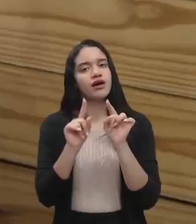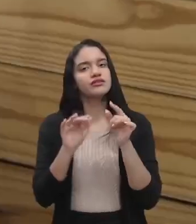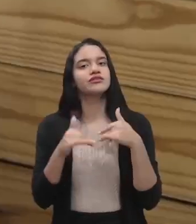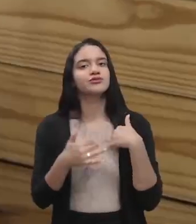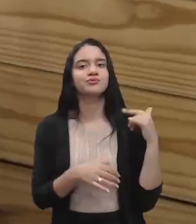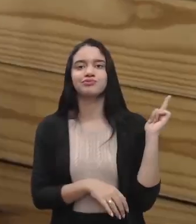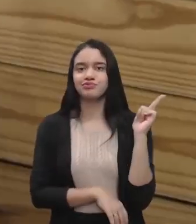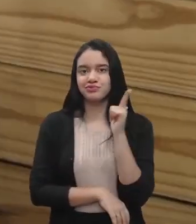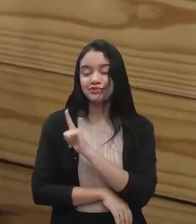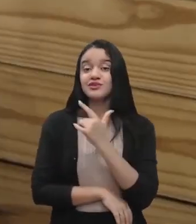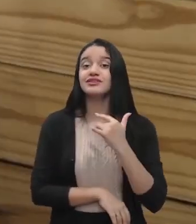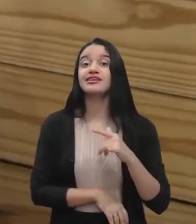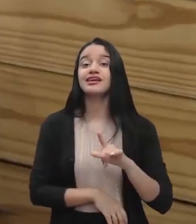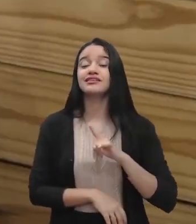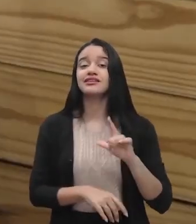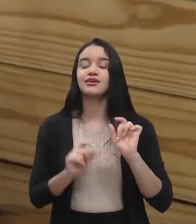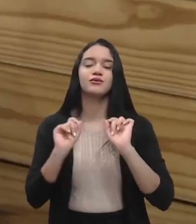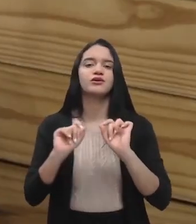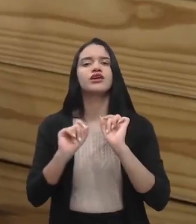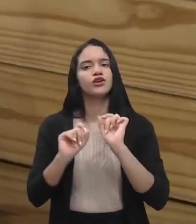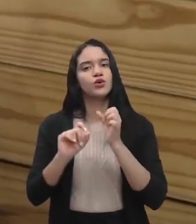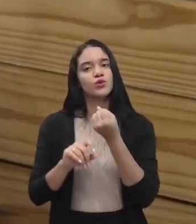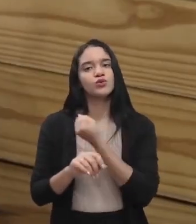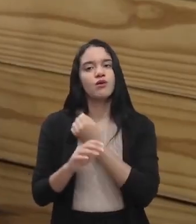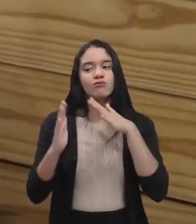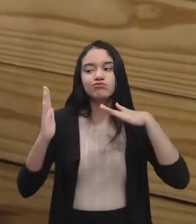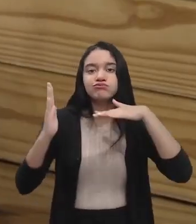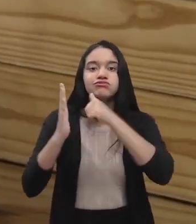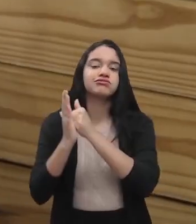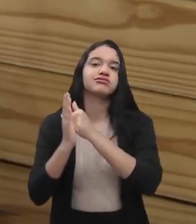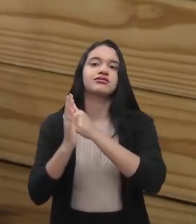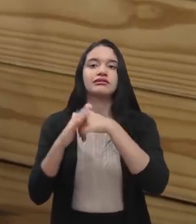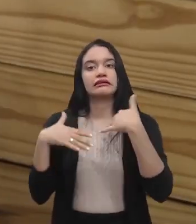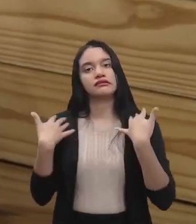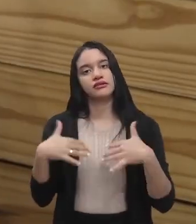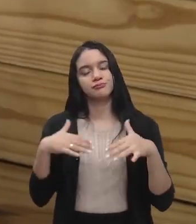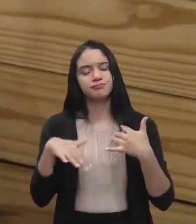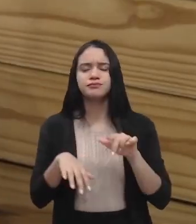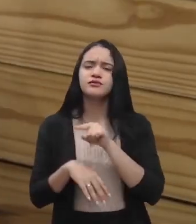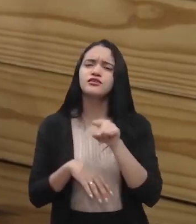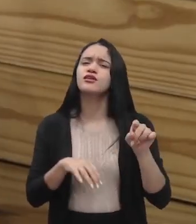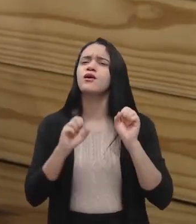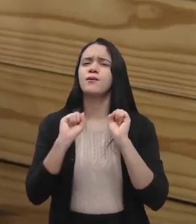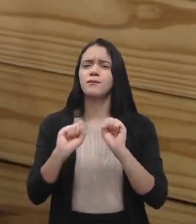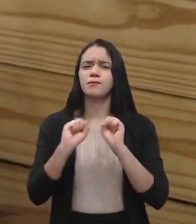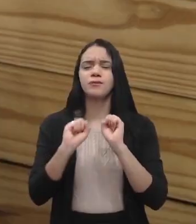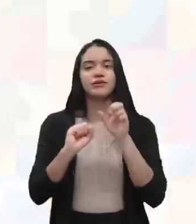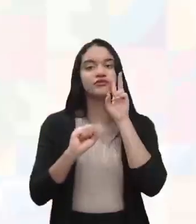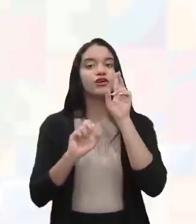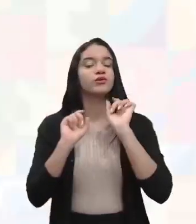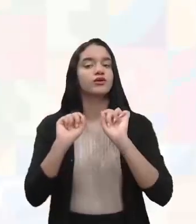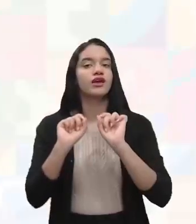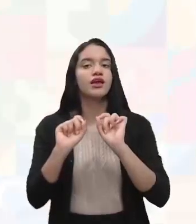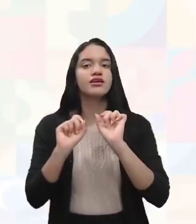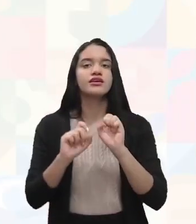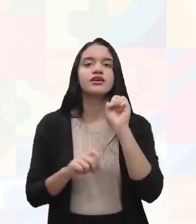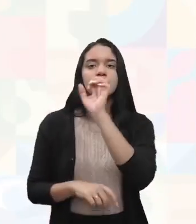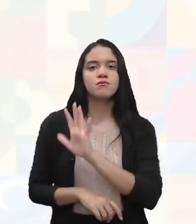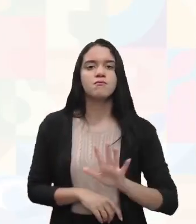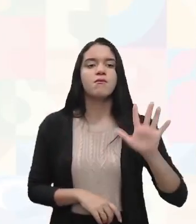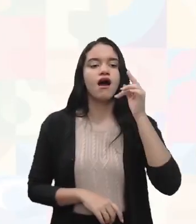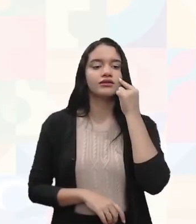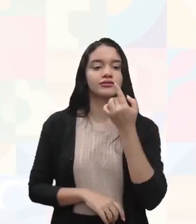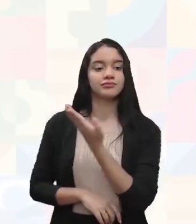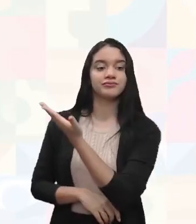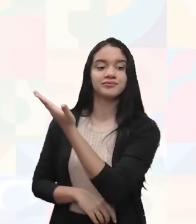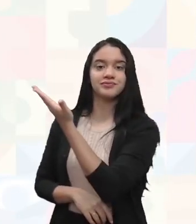consegue ter um número de acidentes grande. E aí vocês podem ver pelas imagens aí que